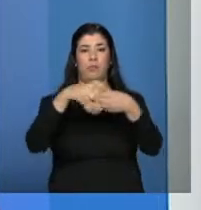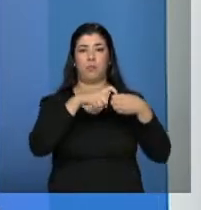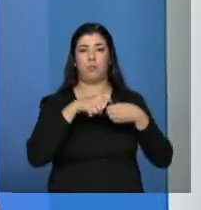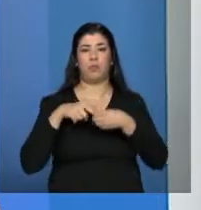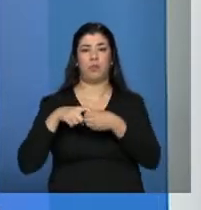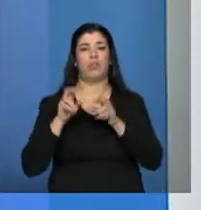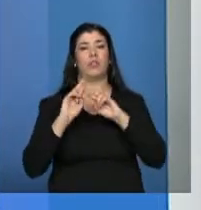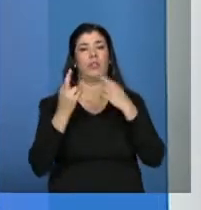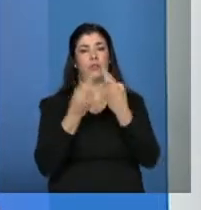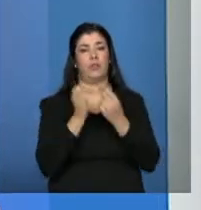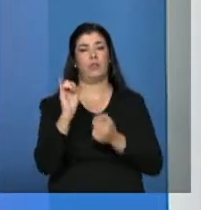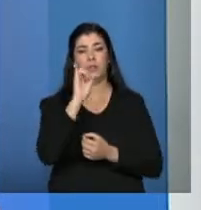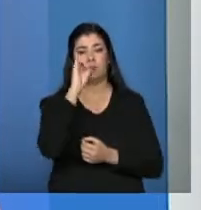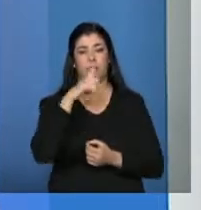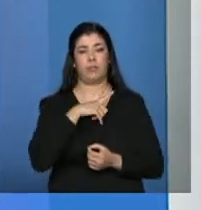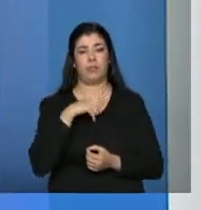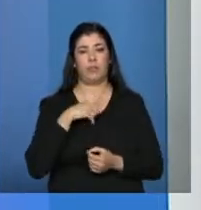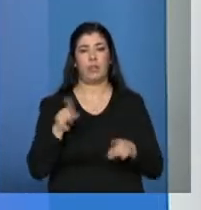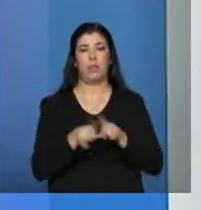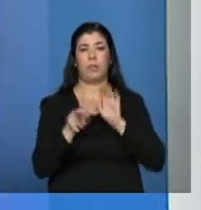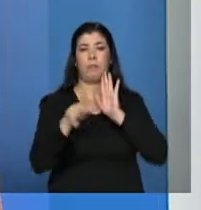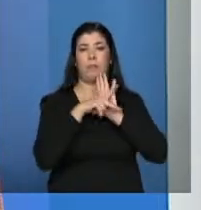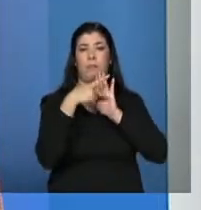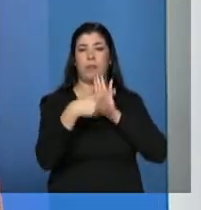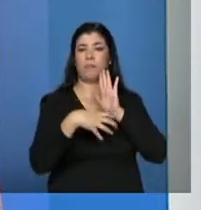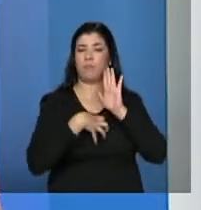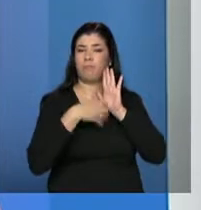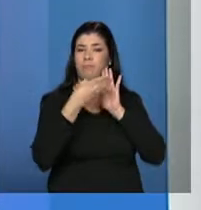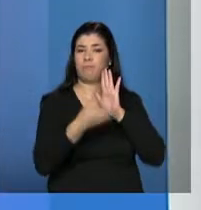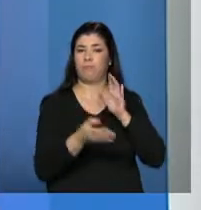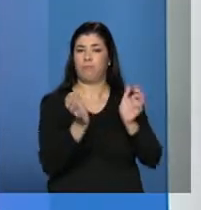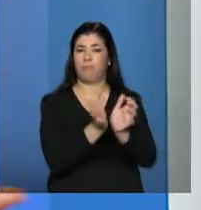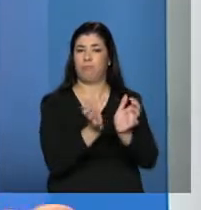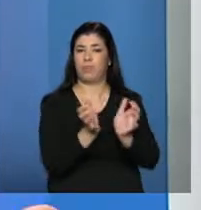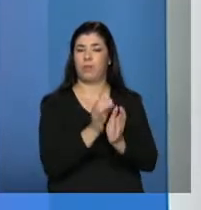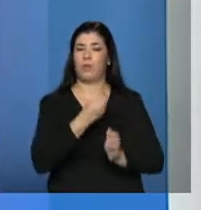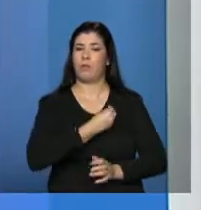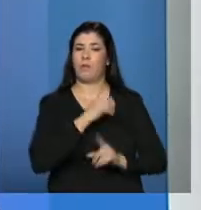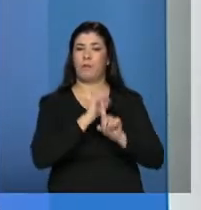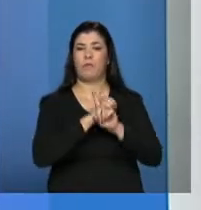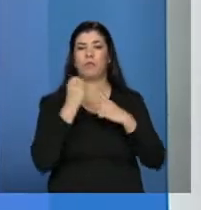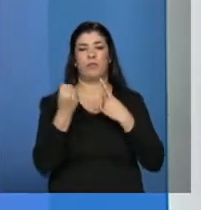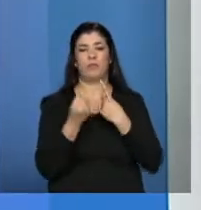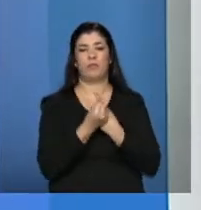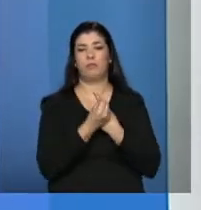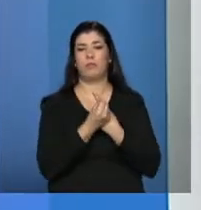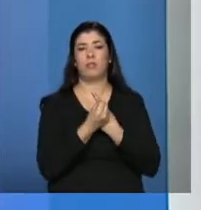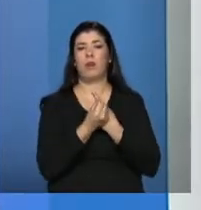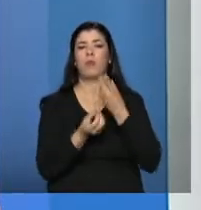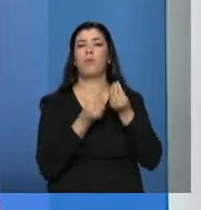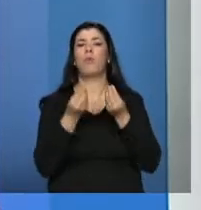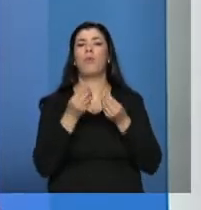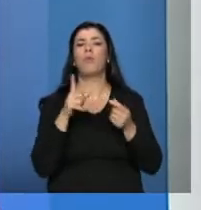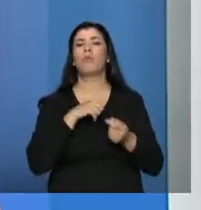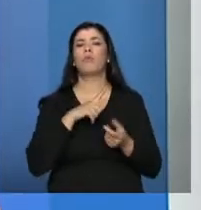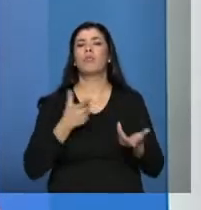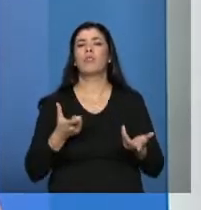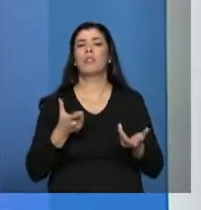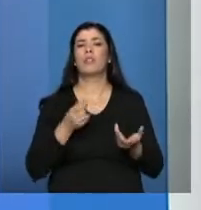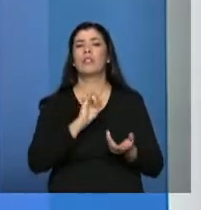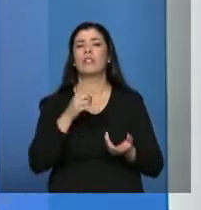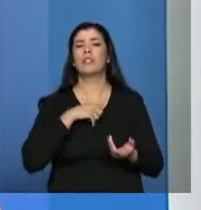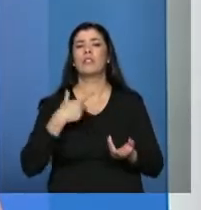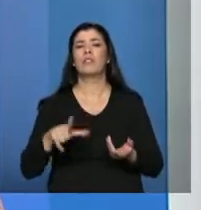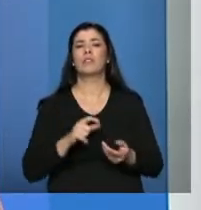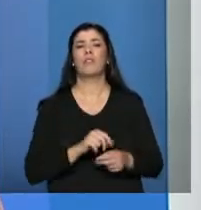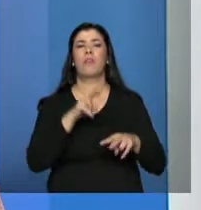é muito importante. O pertencimento é muito importante. A vida social nossa seria extremamente dolorosa se a gente